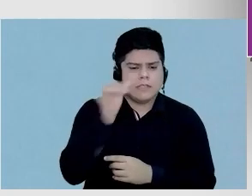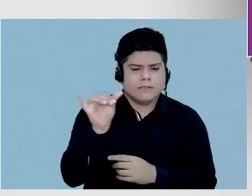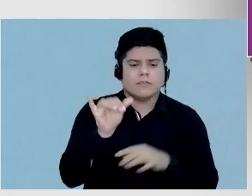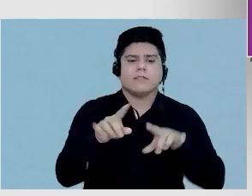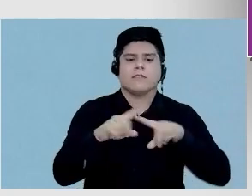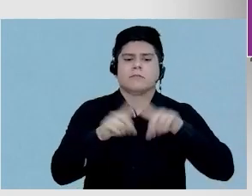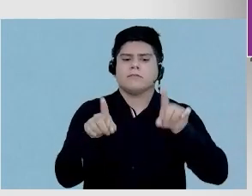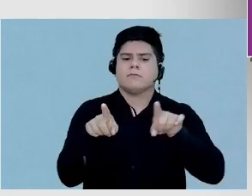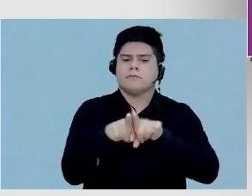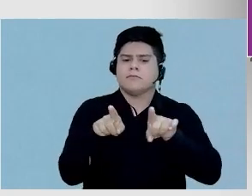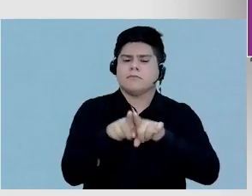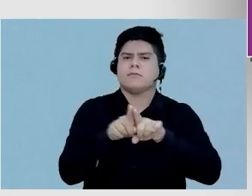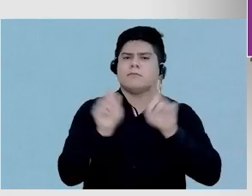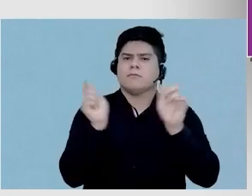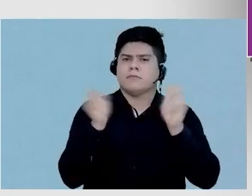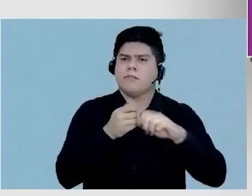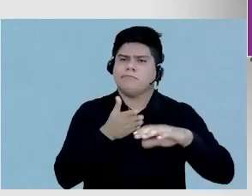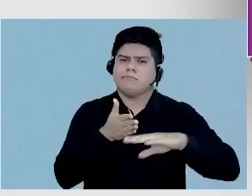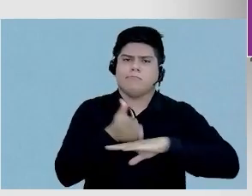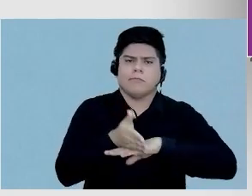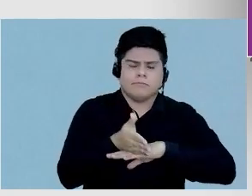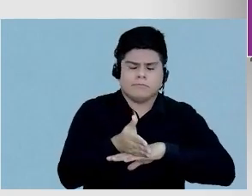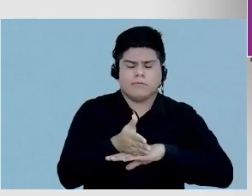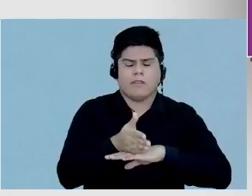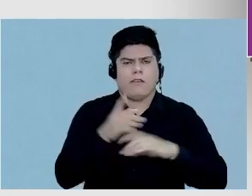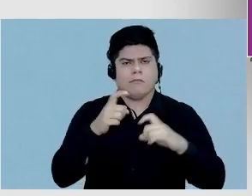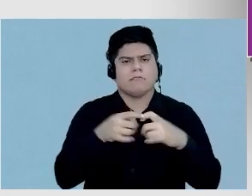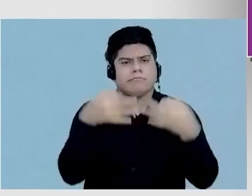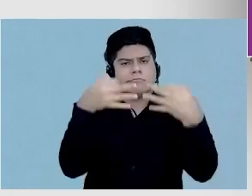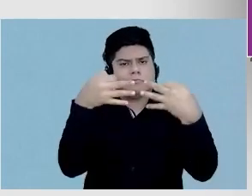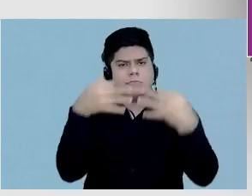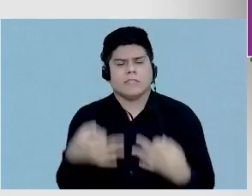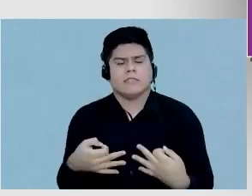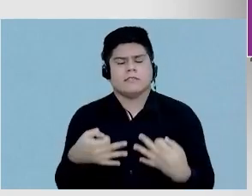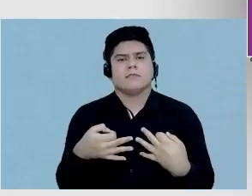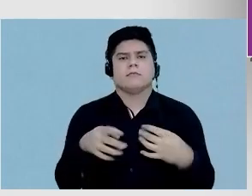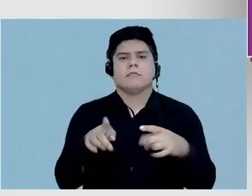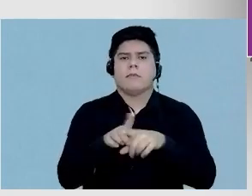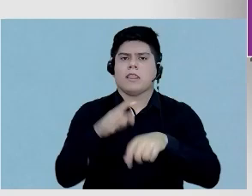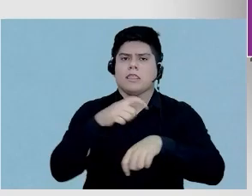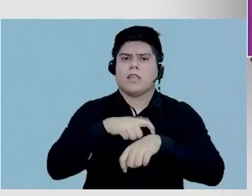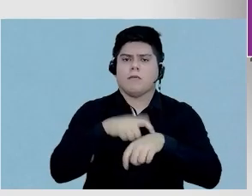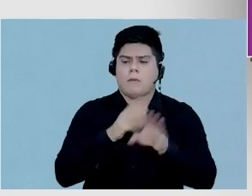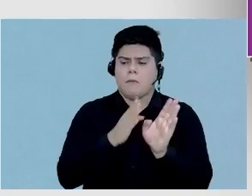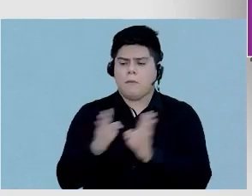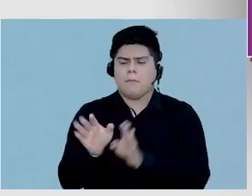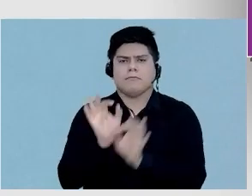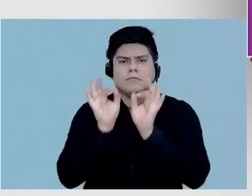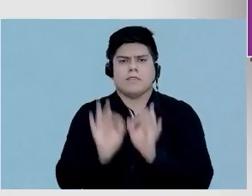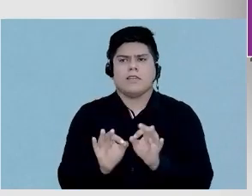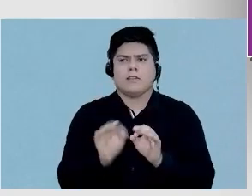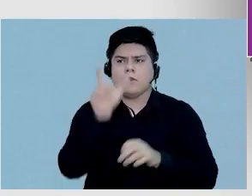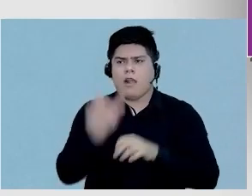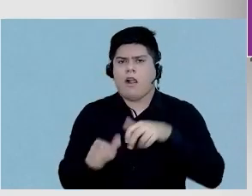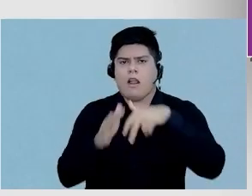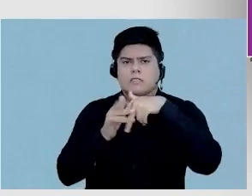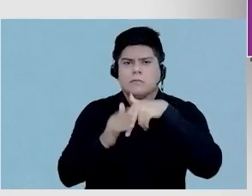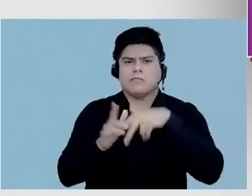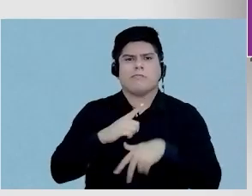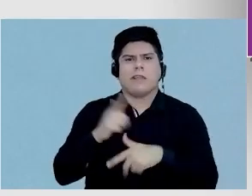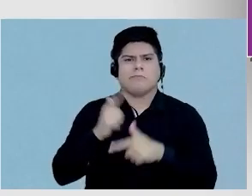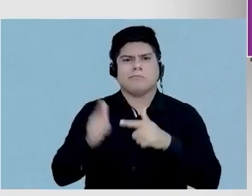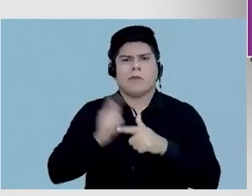também poder nos fazer atuar de uma forma adequada e no tempo certo nos nossos pacientes cardiovasculares